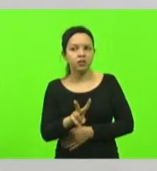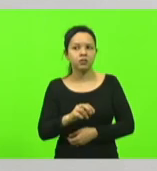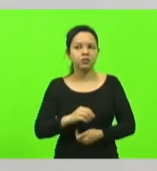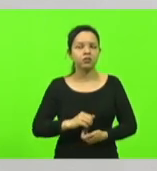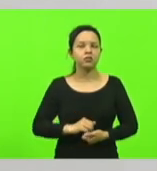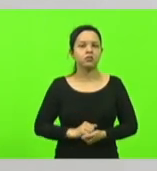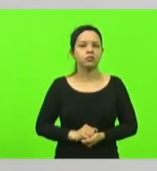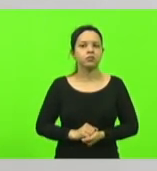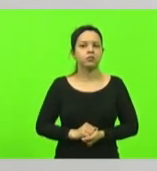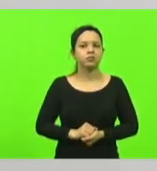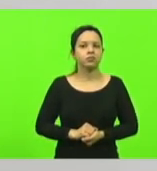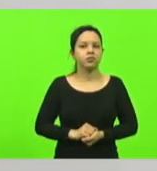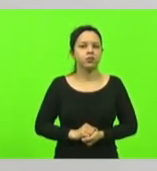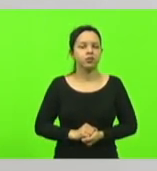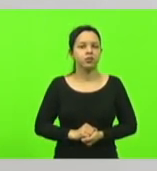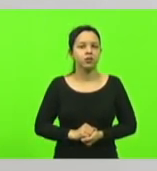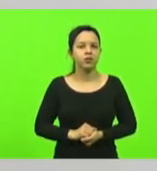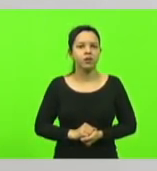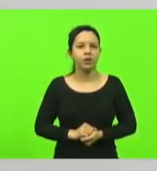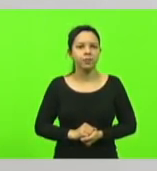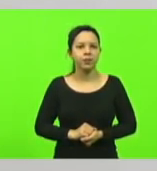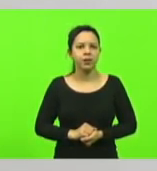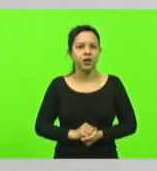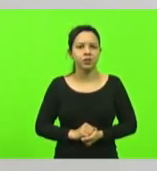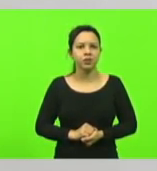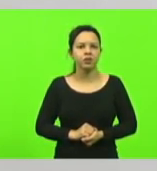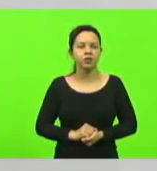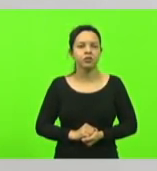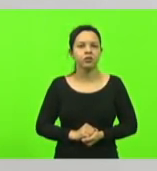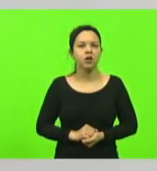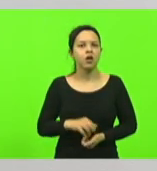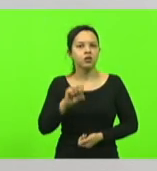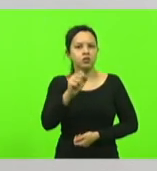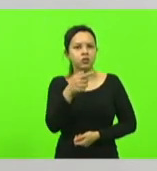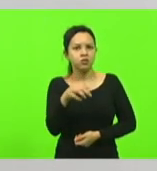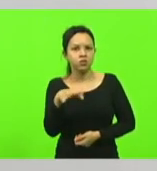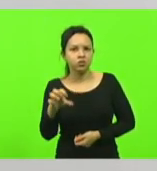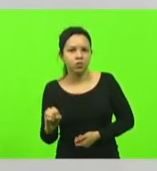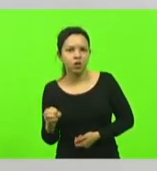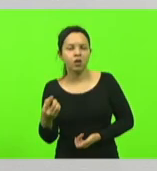da cidade de São João, de São João do Itaperiú.